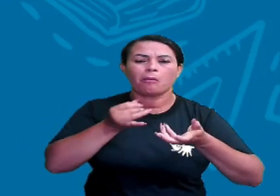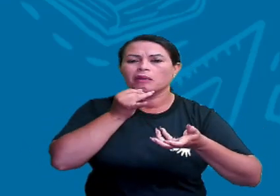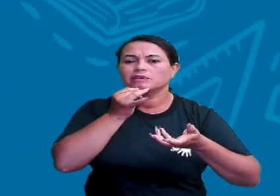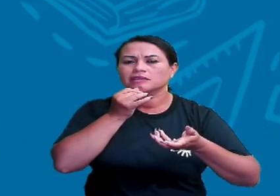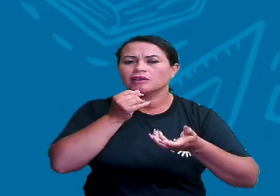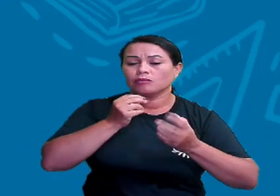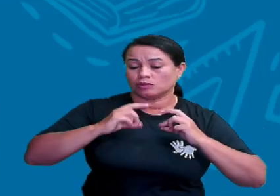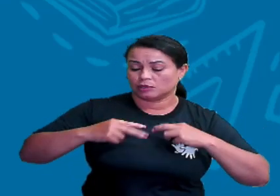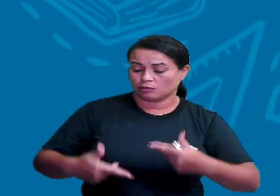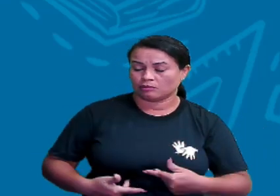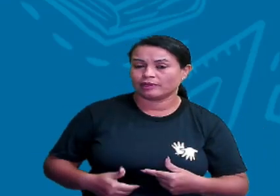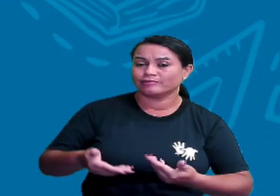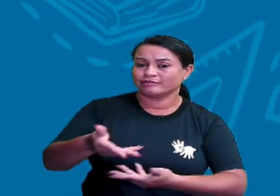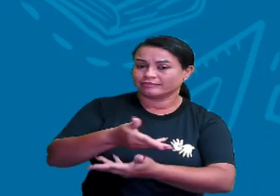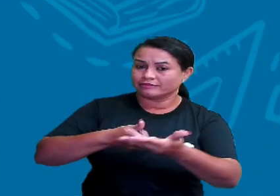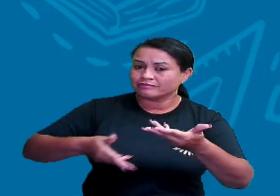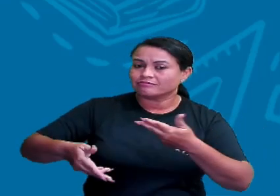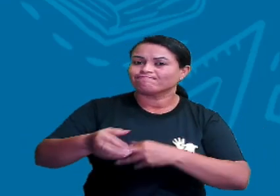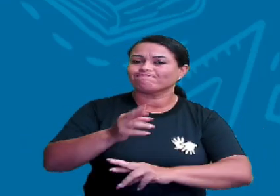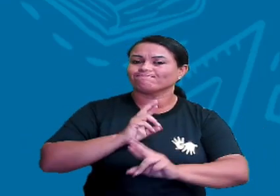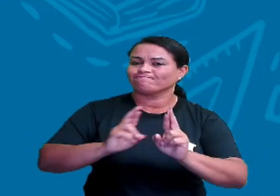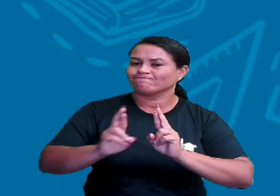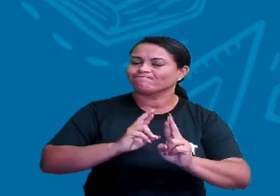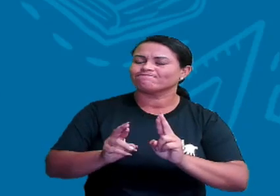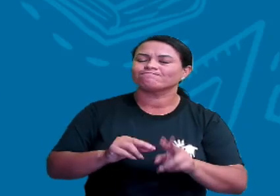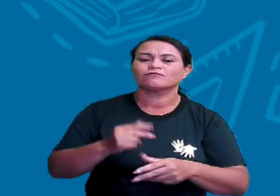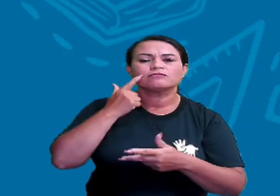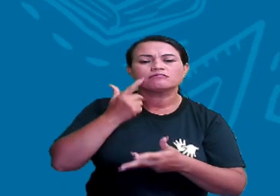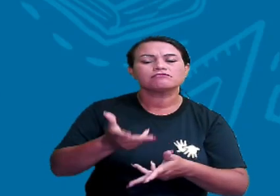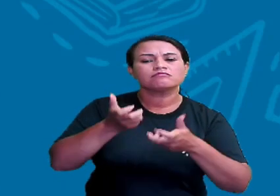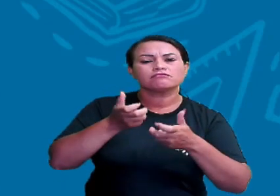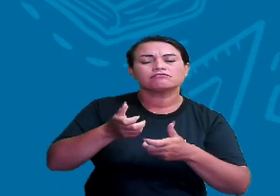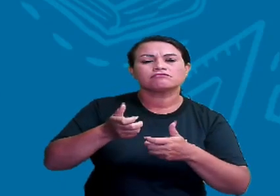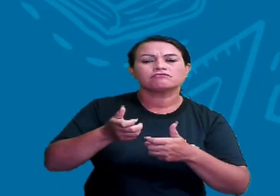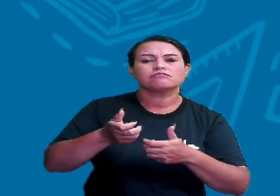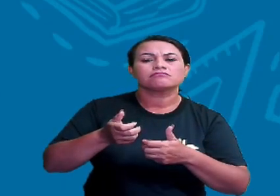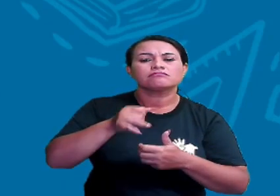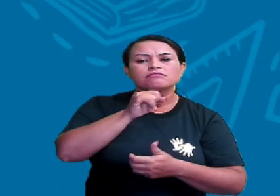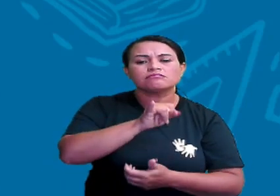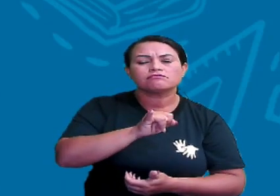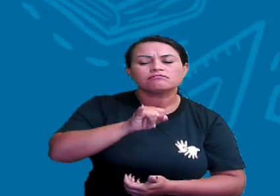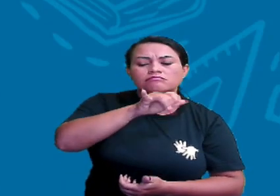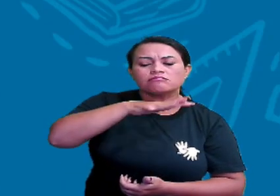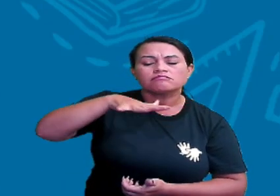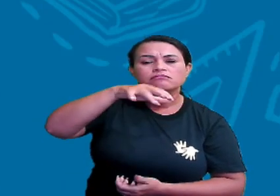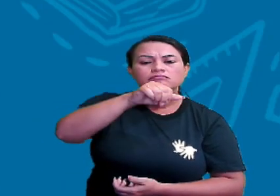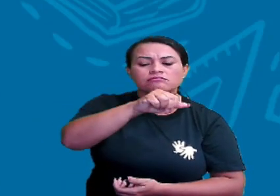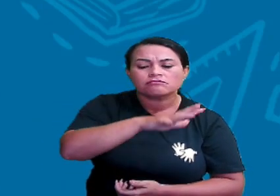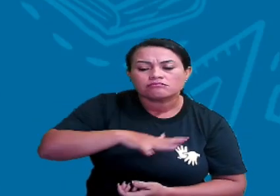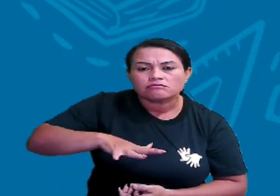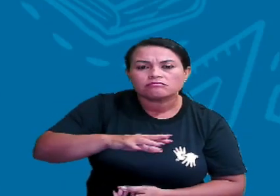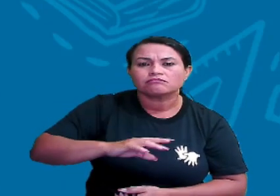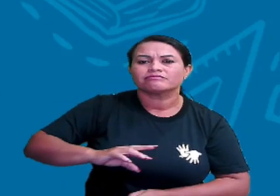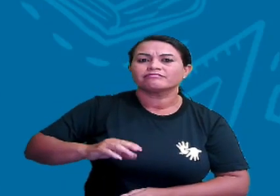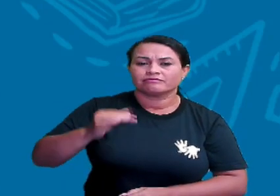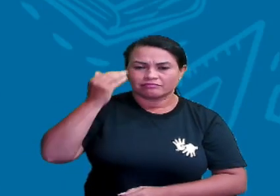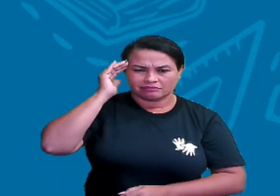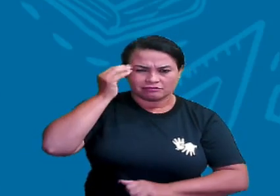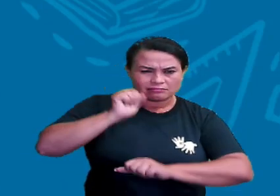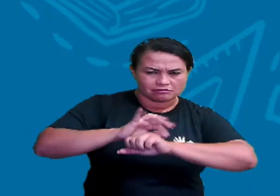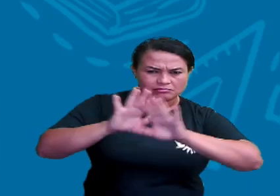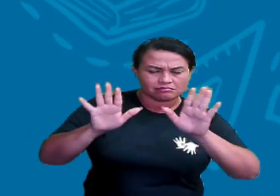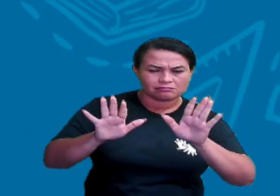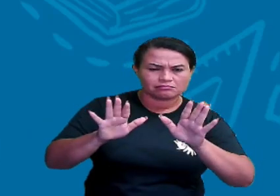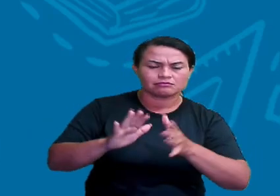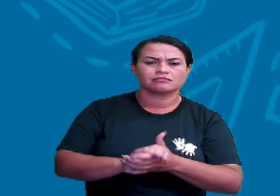geográfico, tá? Então, essa parte do espaço geográfico, eu acredito que ficou bem entendida, né,